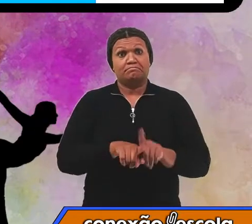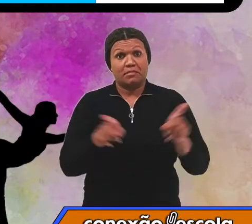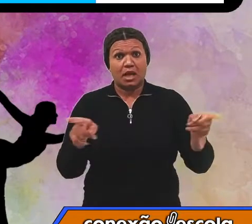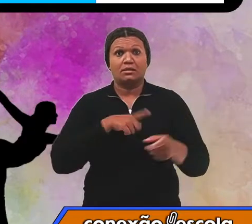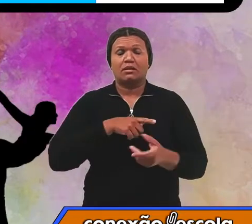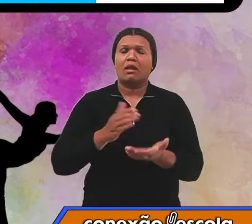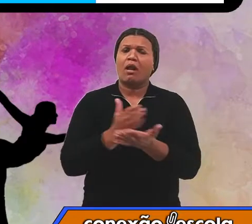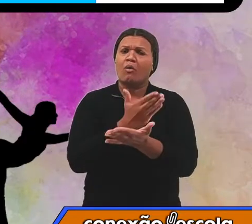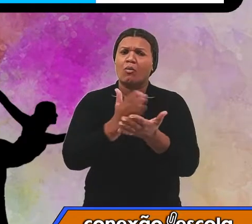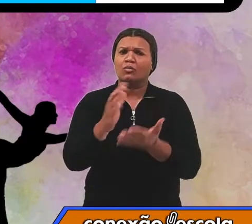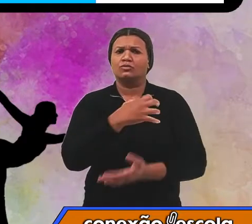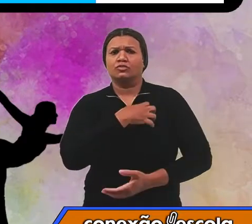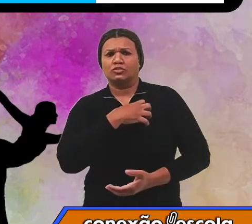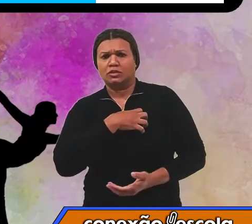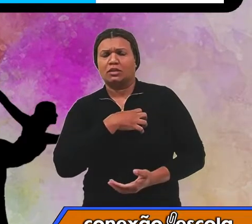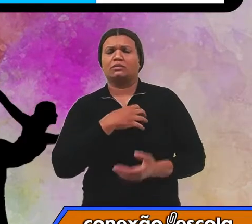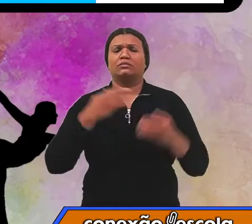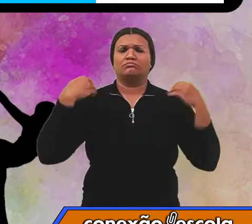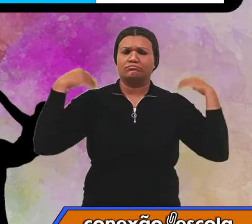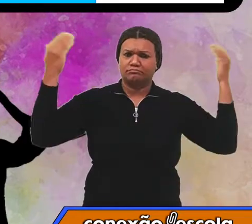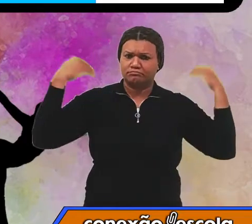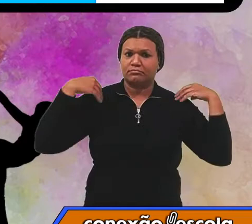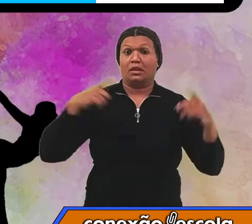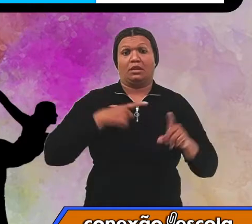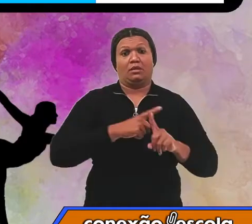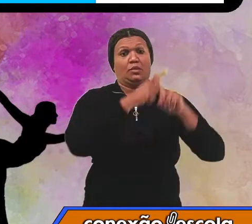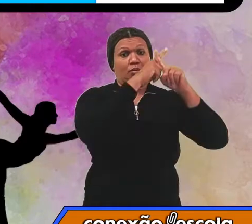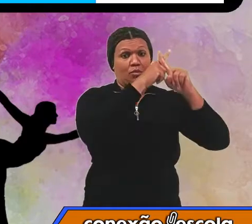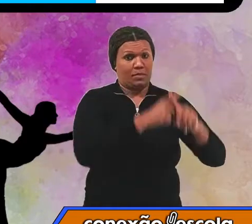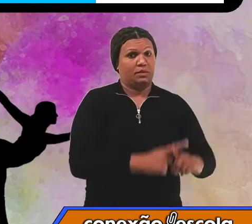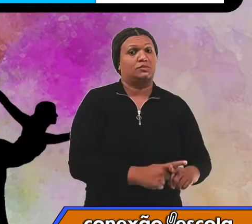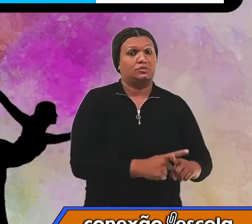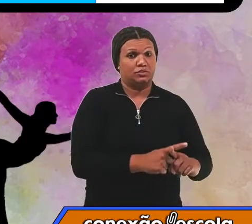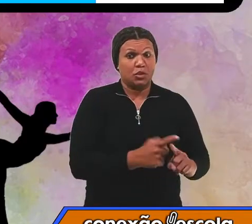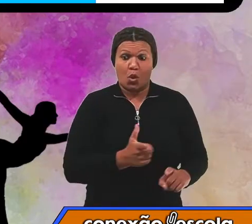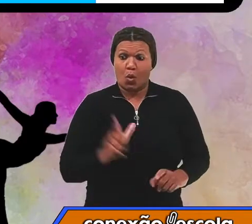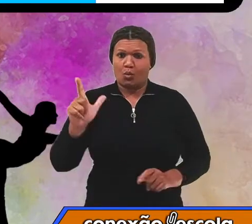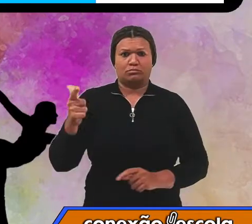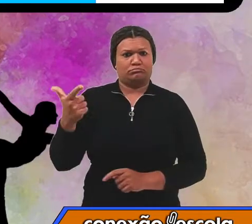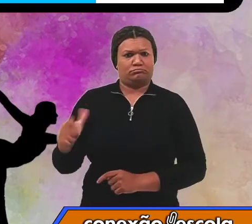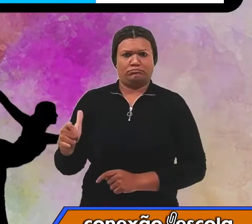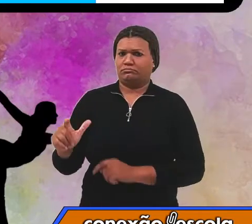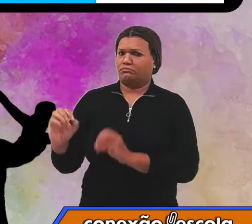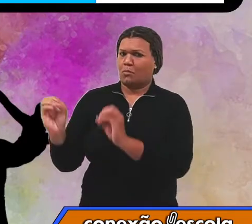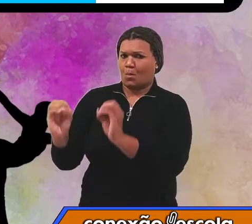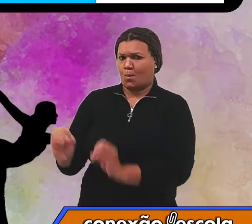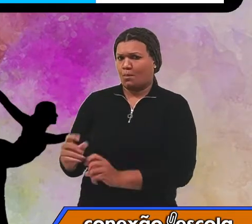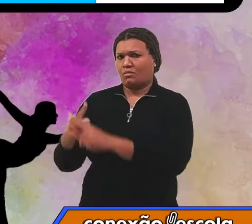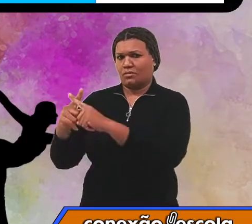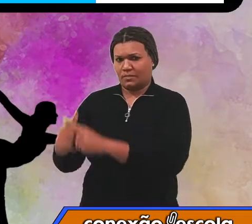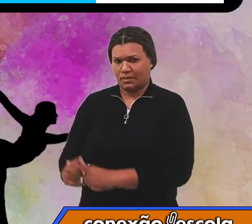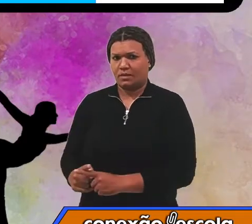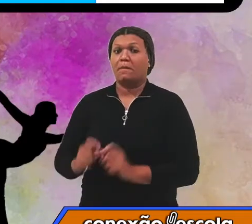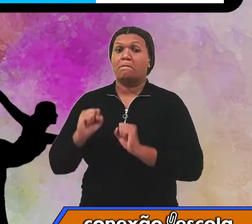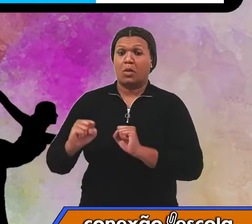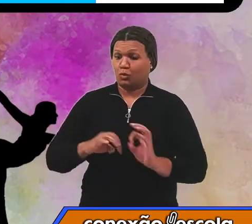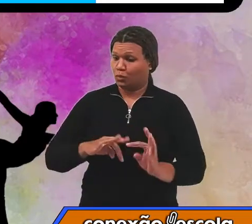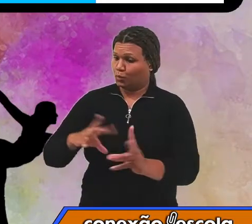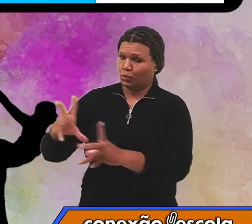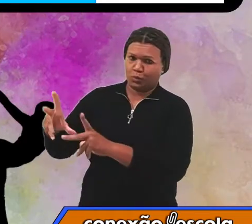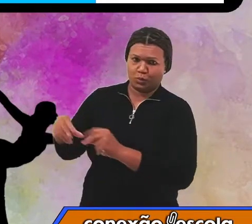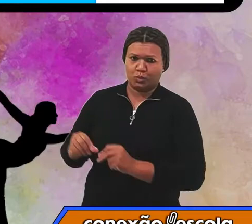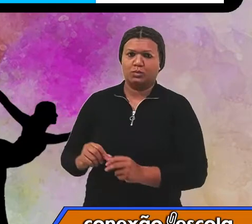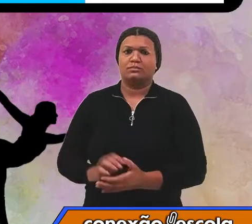formas de ginástica são competitivas e outras não competitivas, que podem ser praticadas por todos.